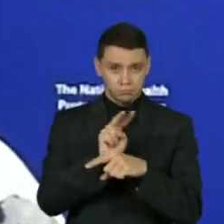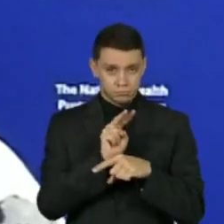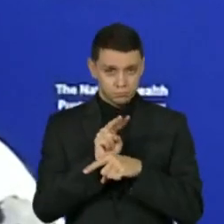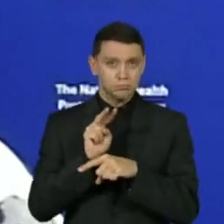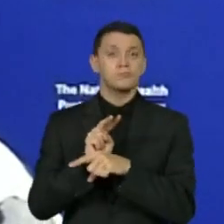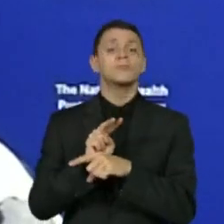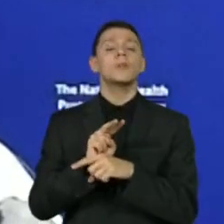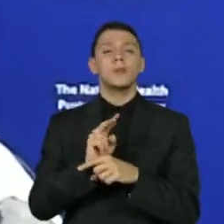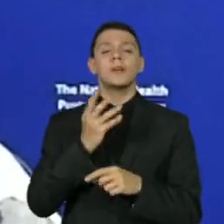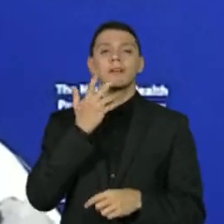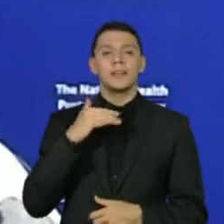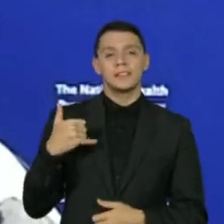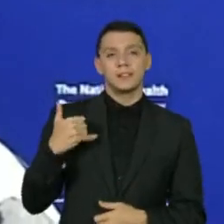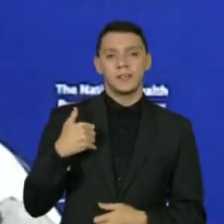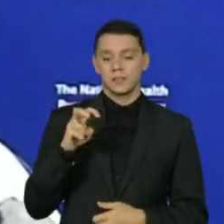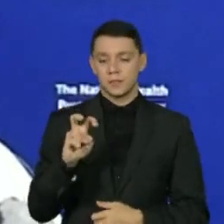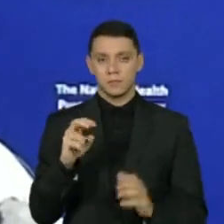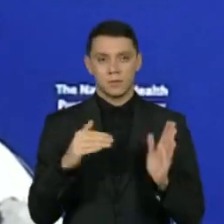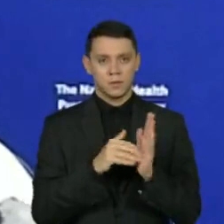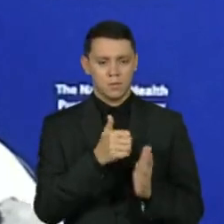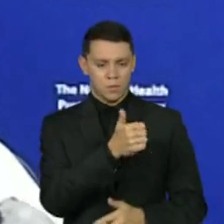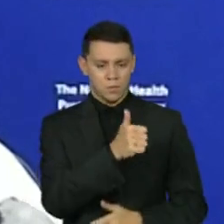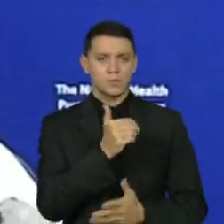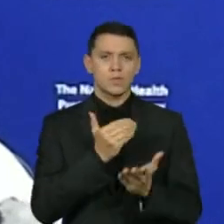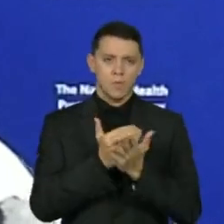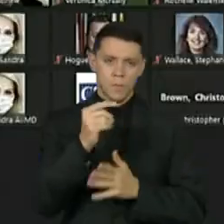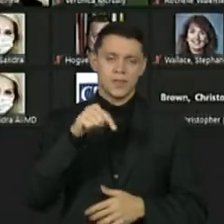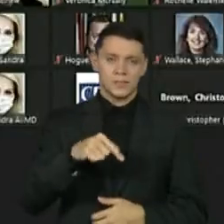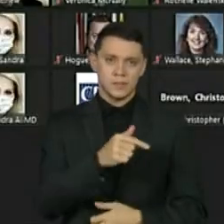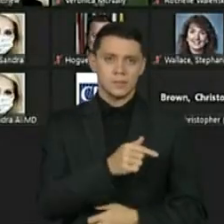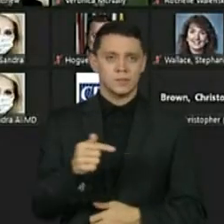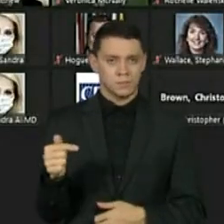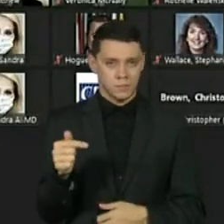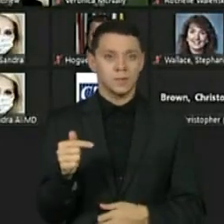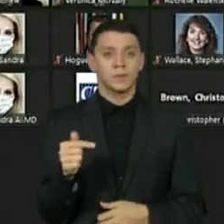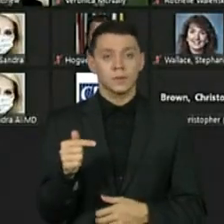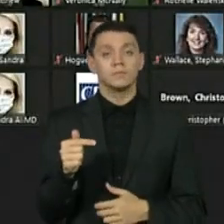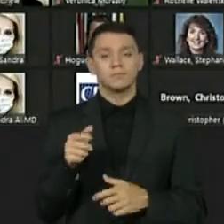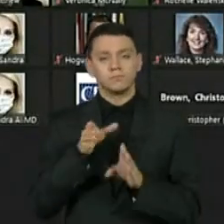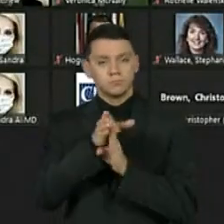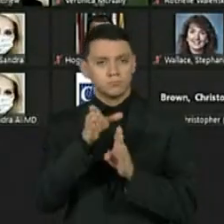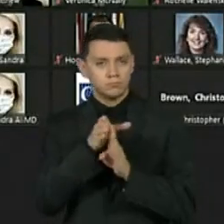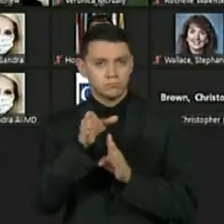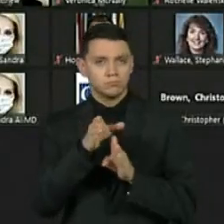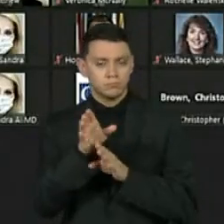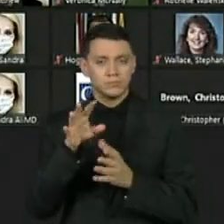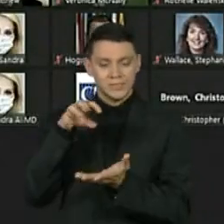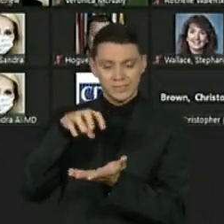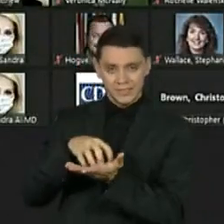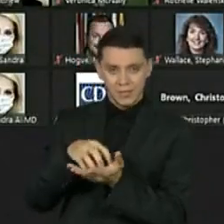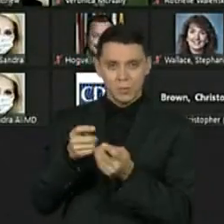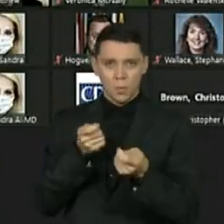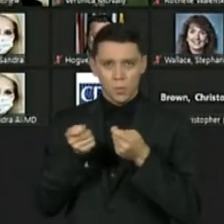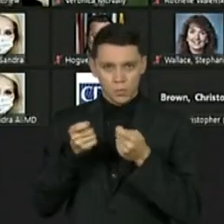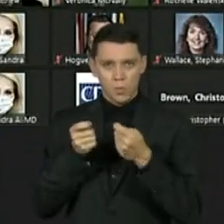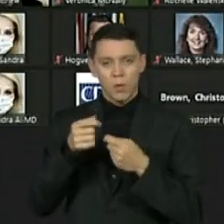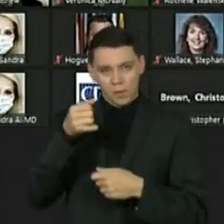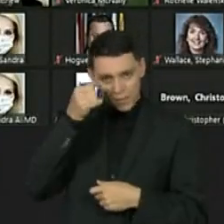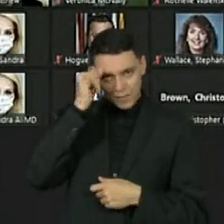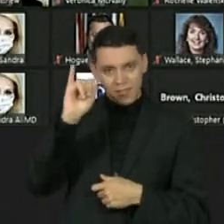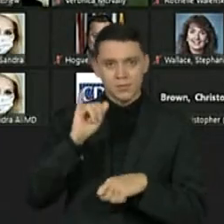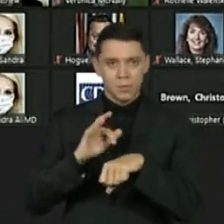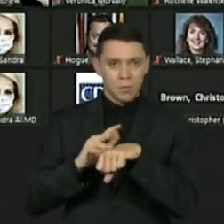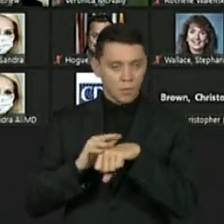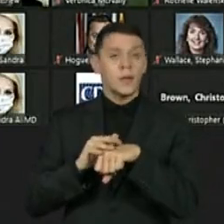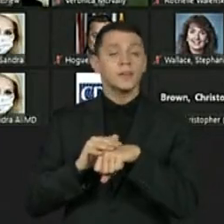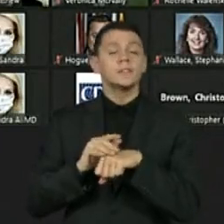5 e 11 anos deve começar ainda nesta semana. A recomendação do Centro de Controle e Prevenção de Doenças era